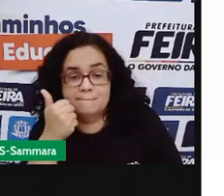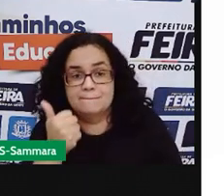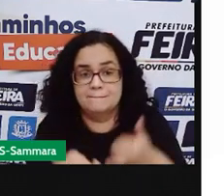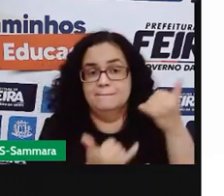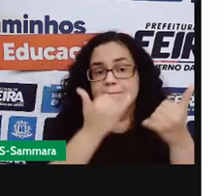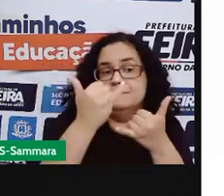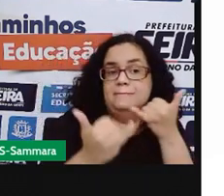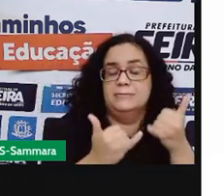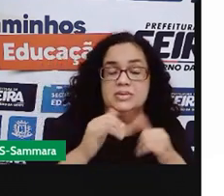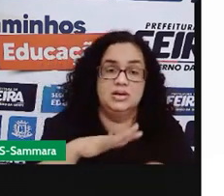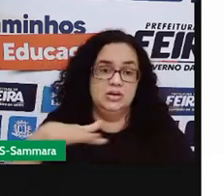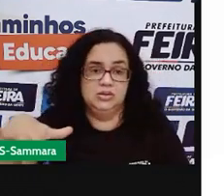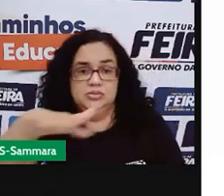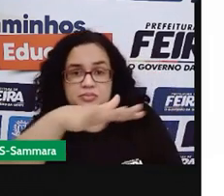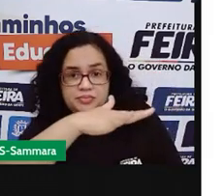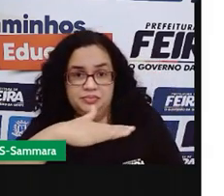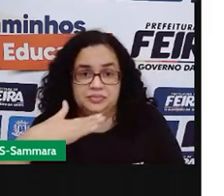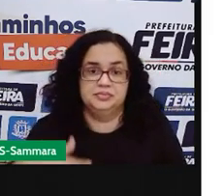brincar ao ar livre.